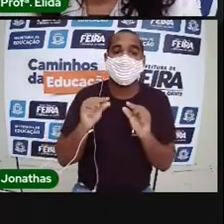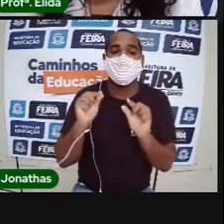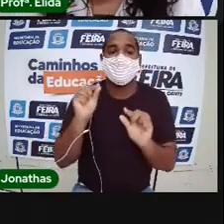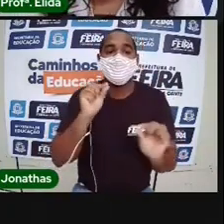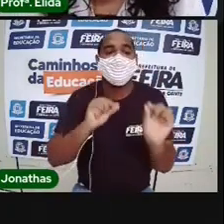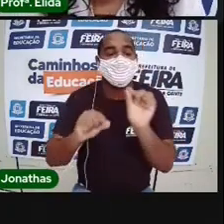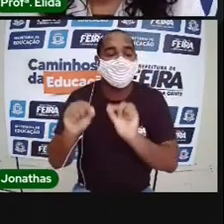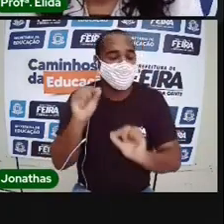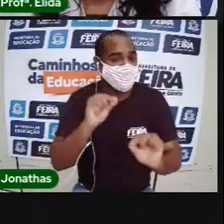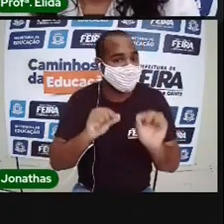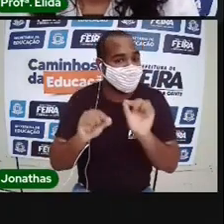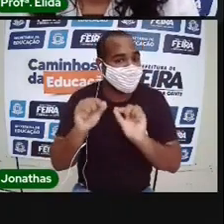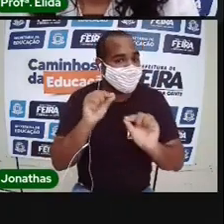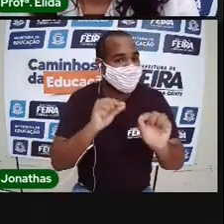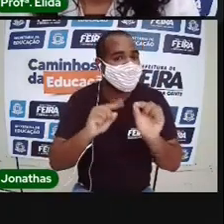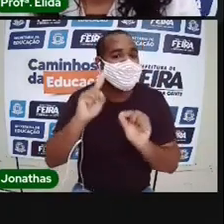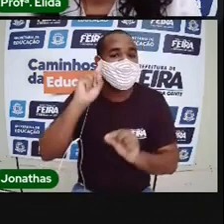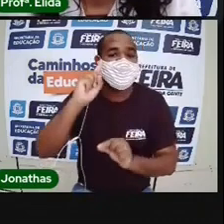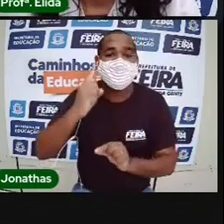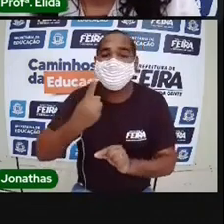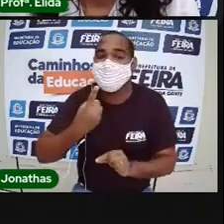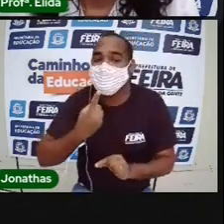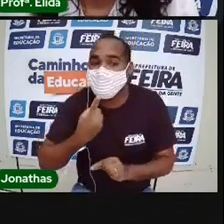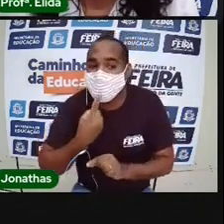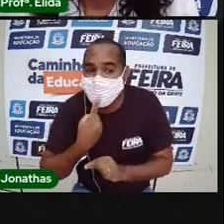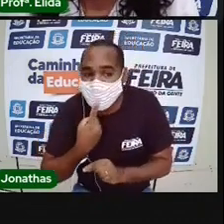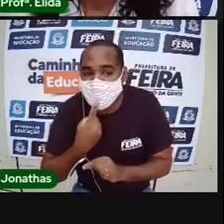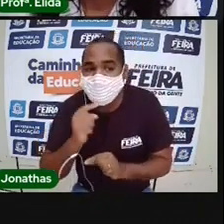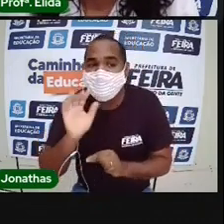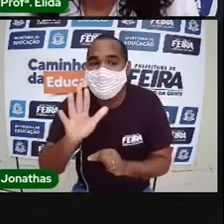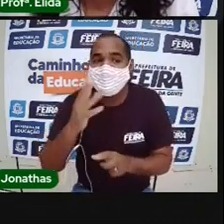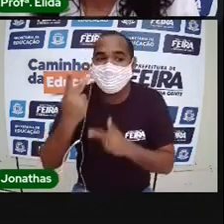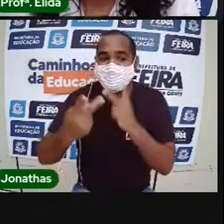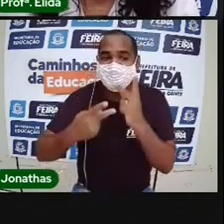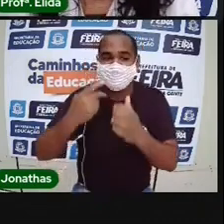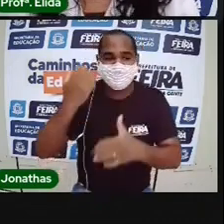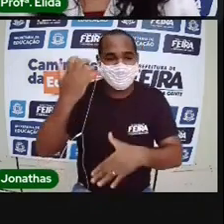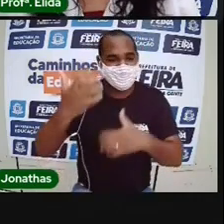é surdo e mudo, mas conta tudo.